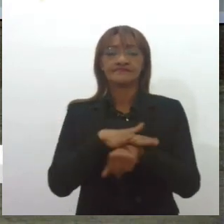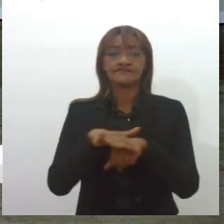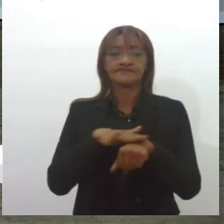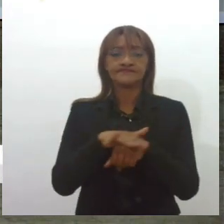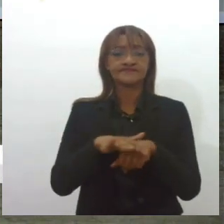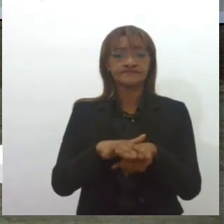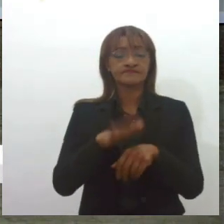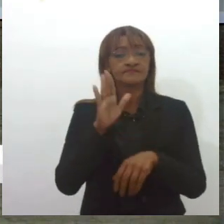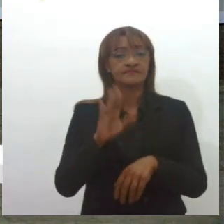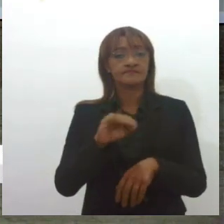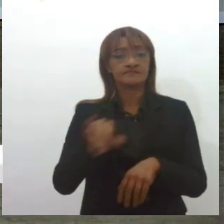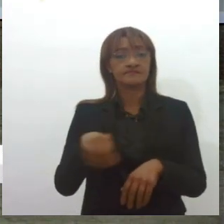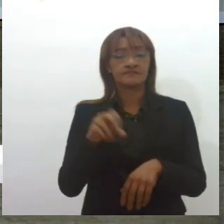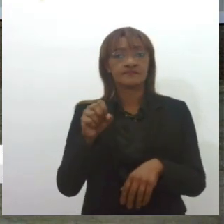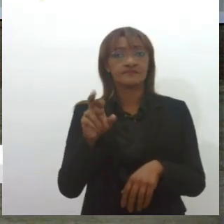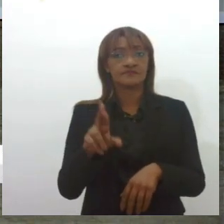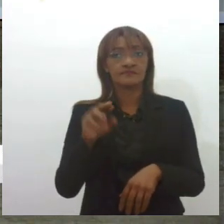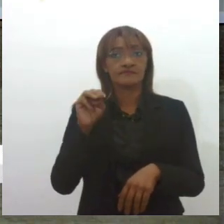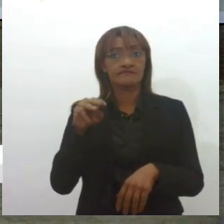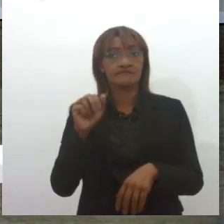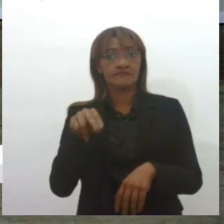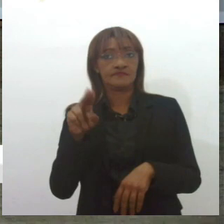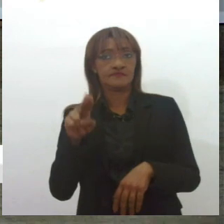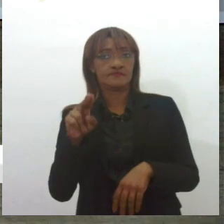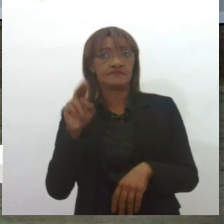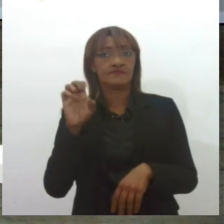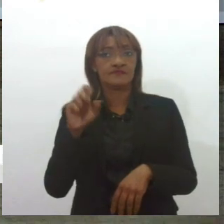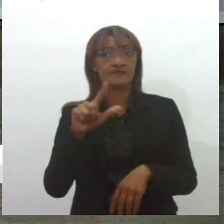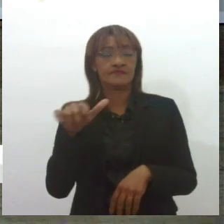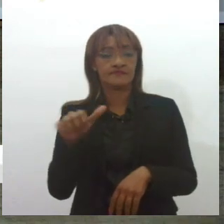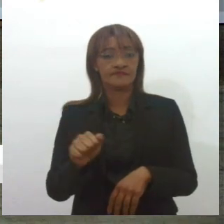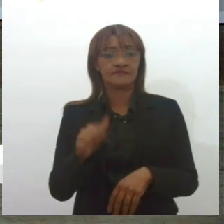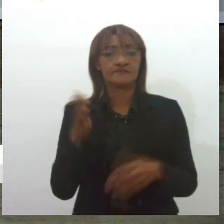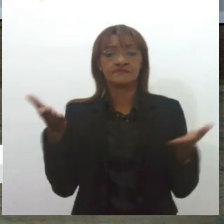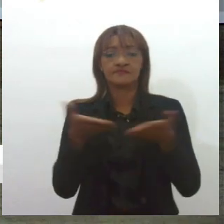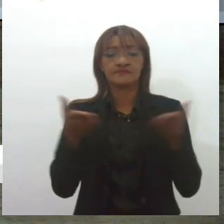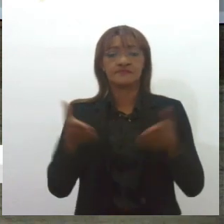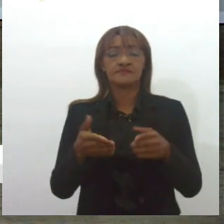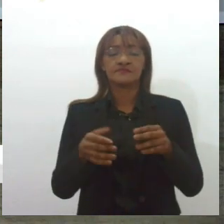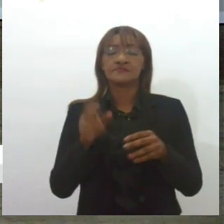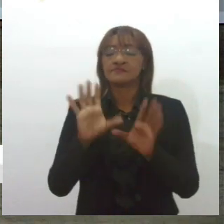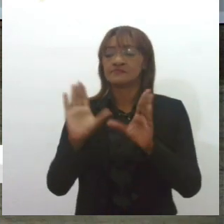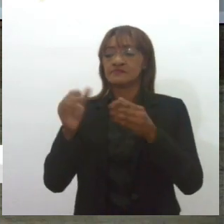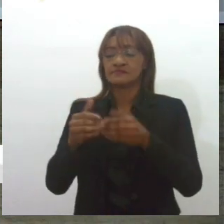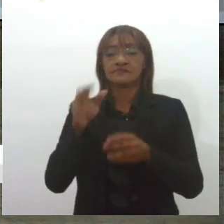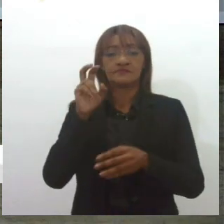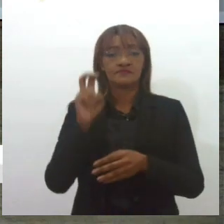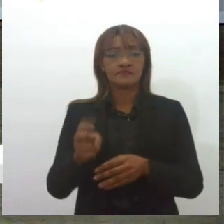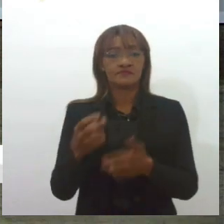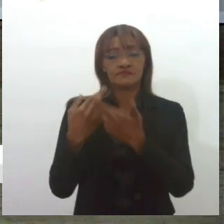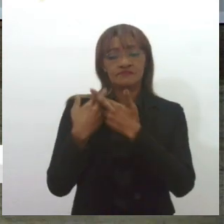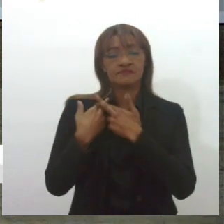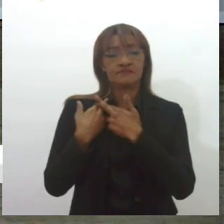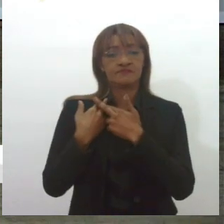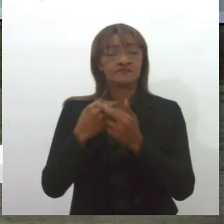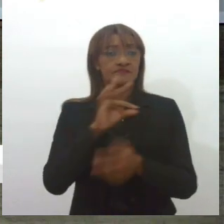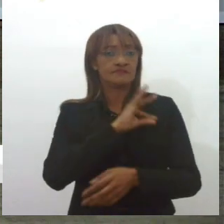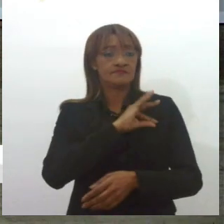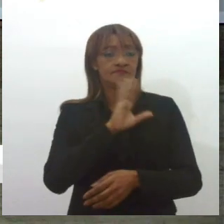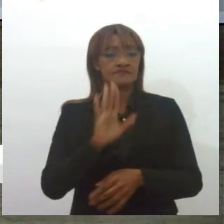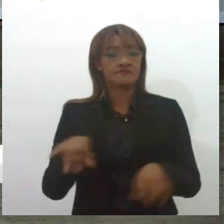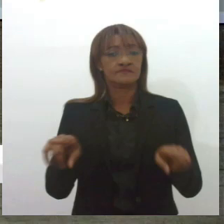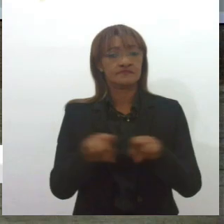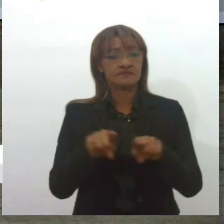Sergipe, Manuela Gomes de Oliveira, que está no comando do 5º Batalhão de Polícia. E também conversamos